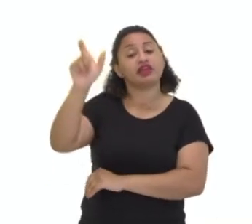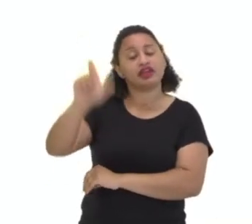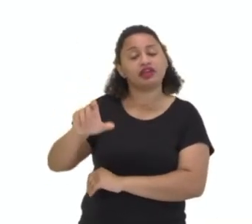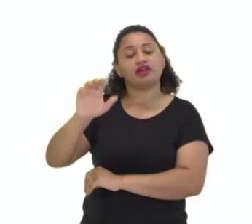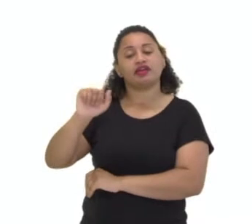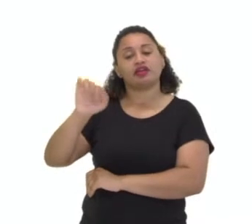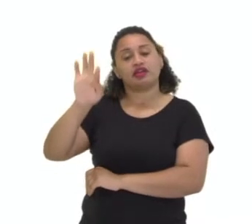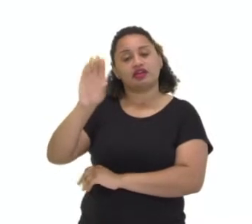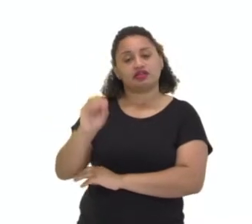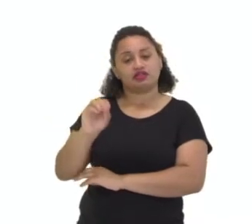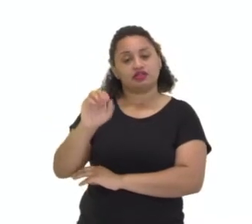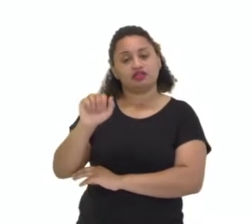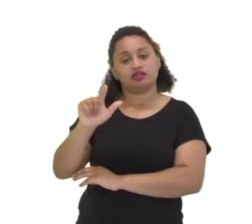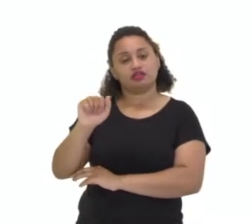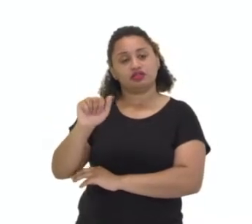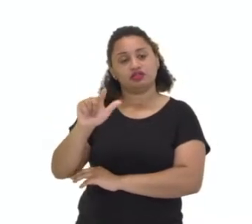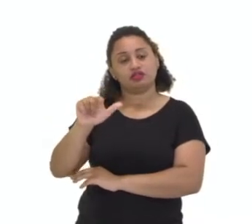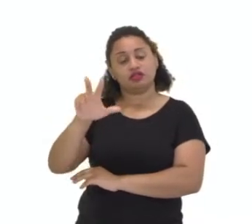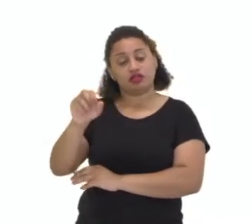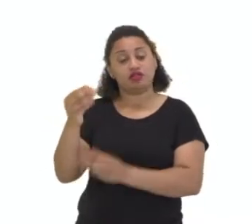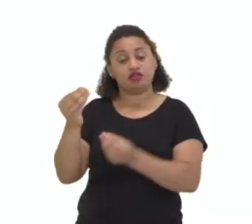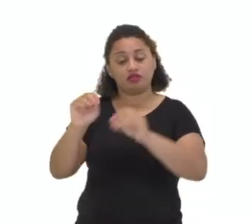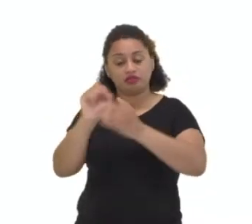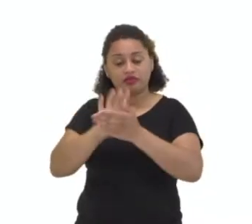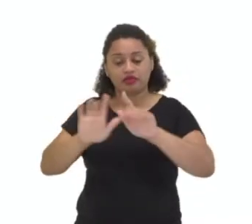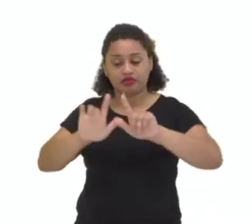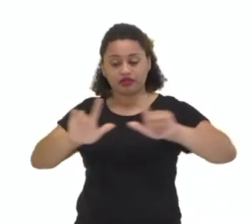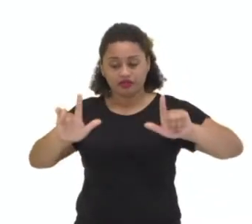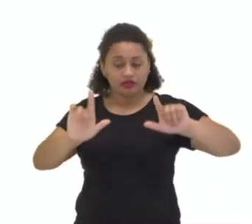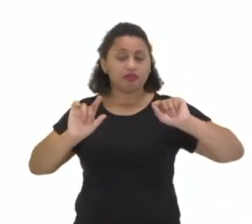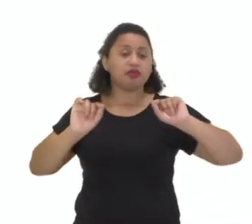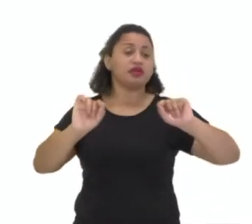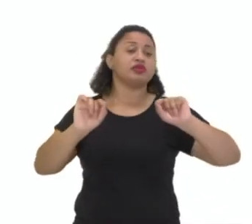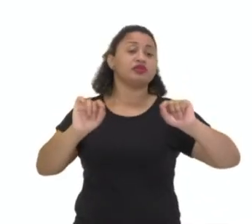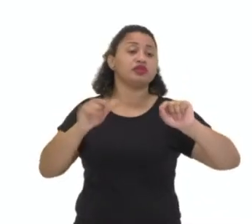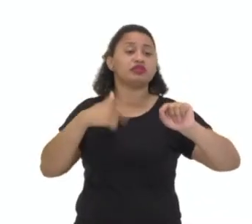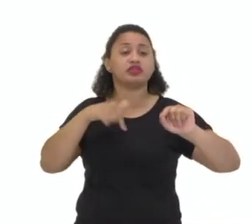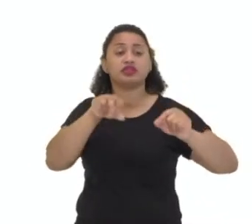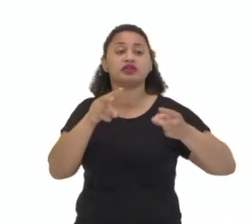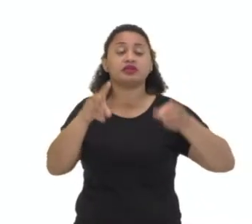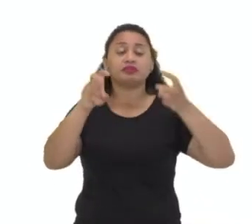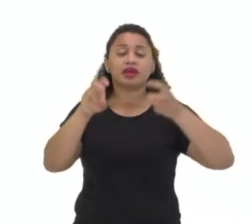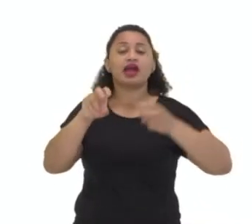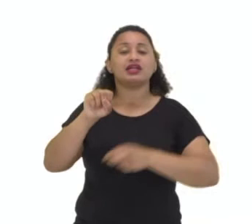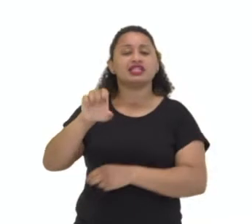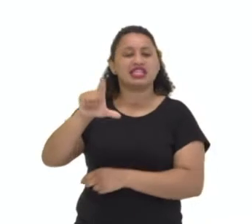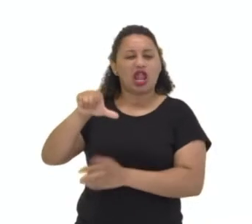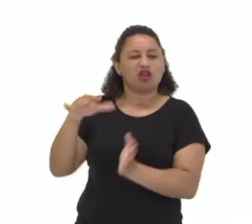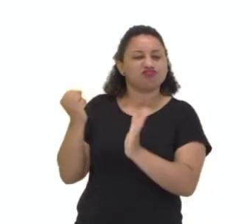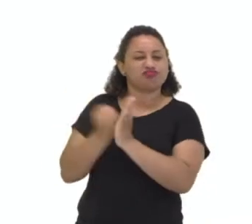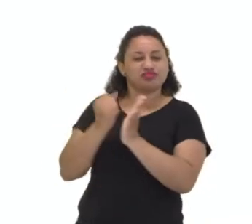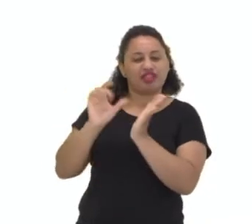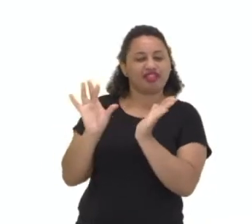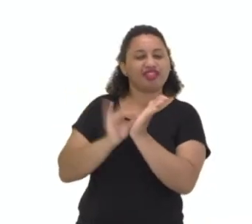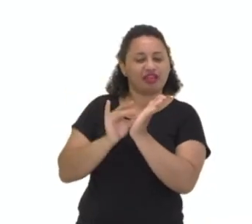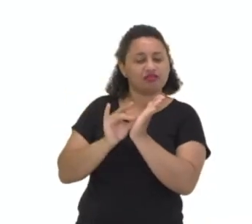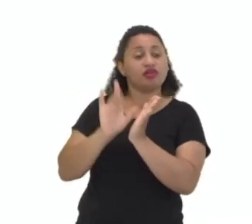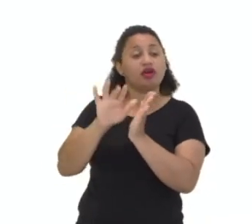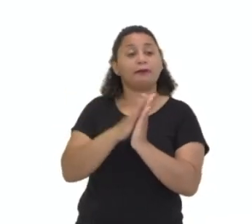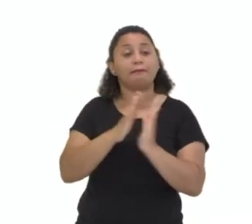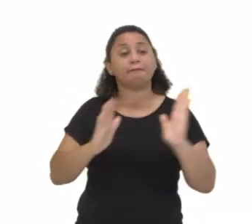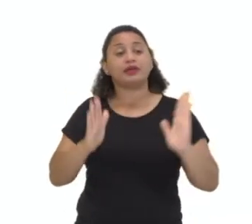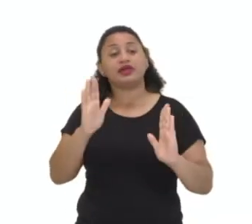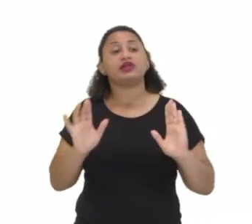Do Castro Alves. E coloquei até uma imagem, ó. E nessa imagem, você vai notar que é um selo, né? E essa época que